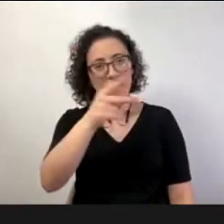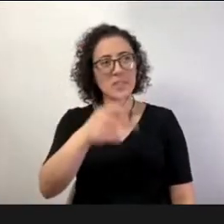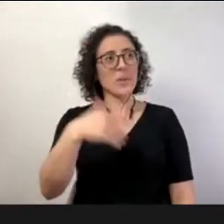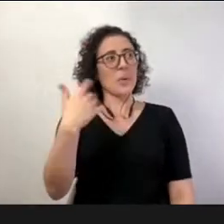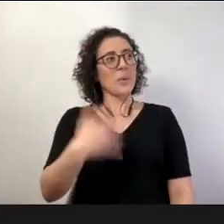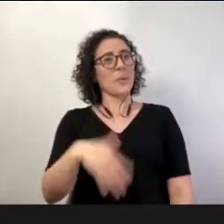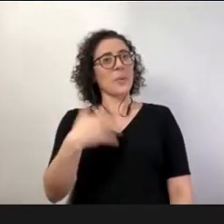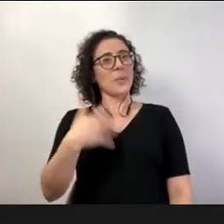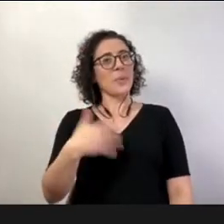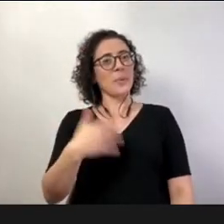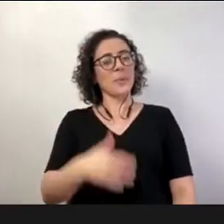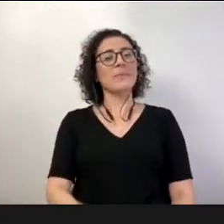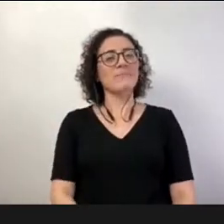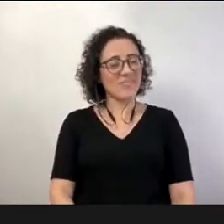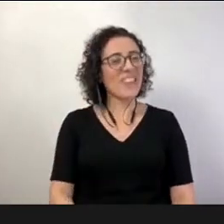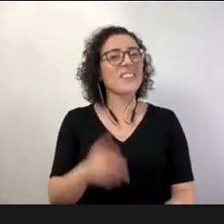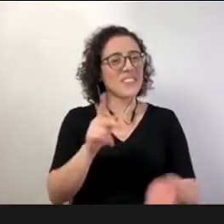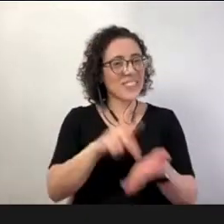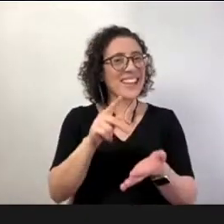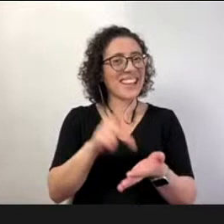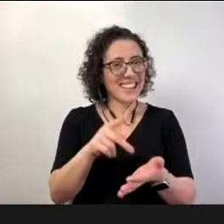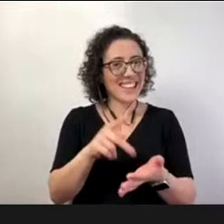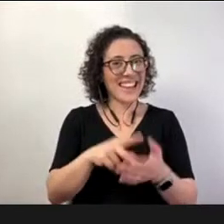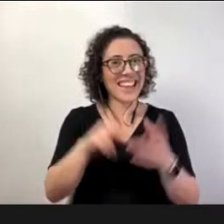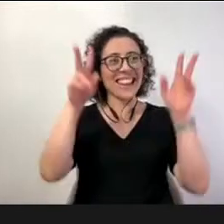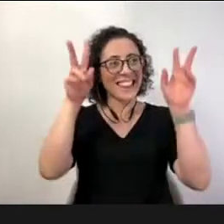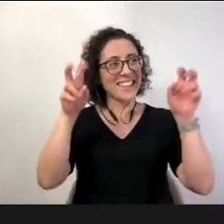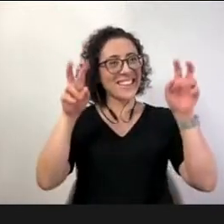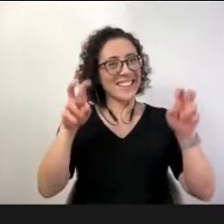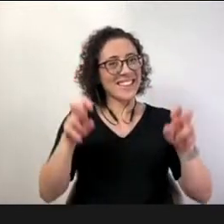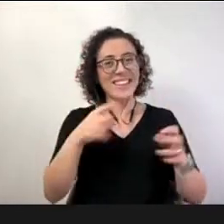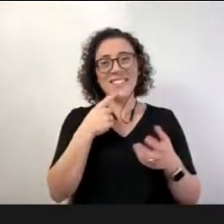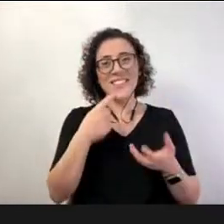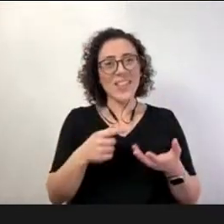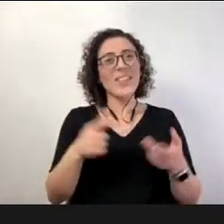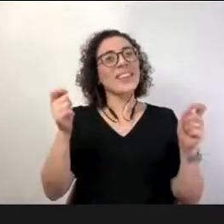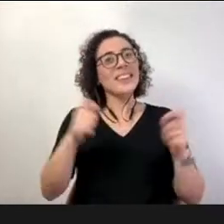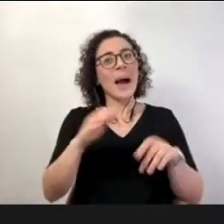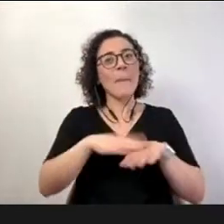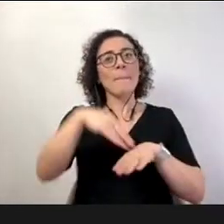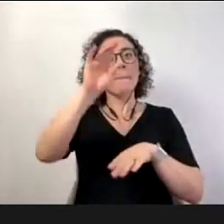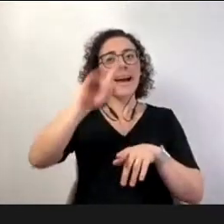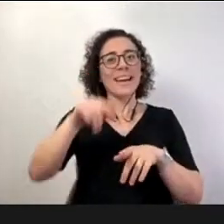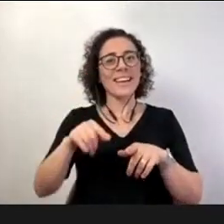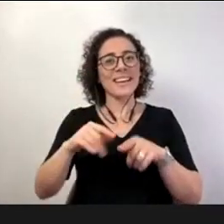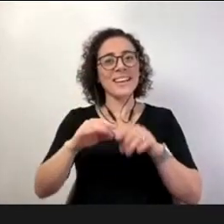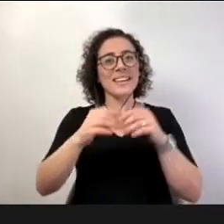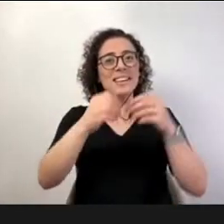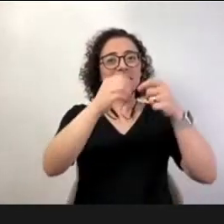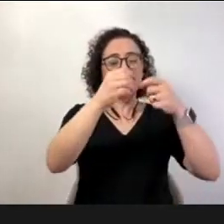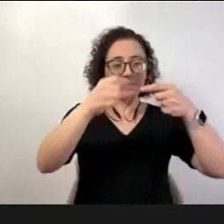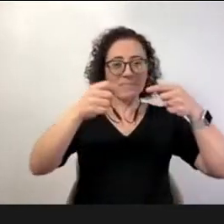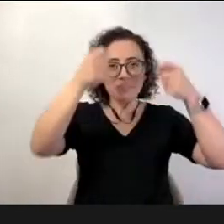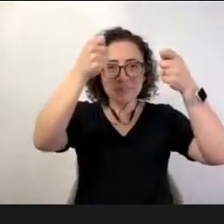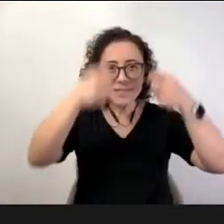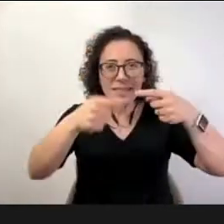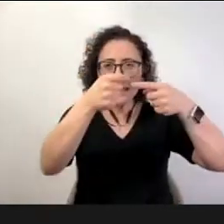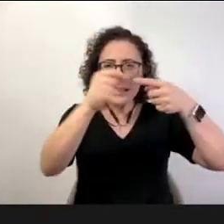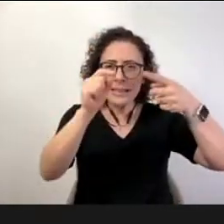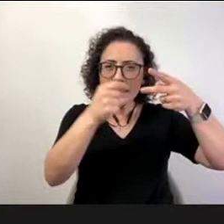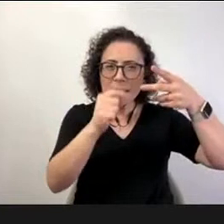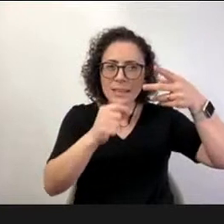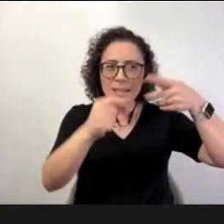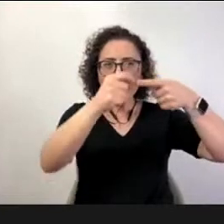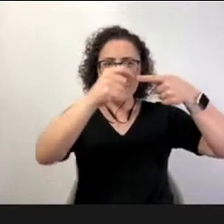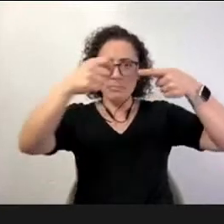mesas redondas por alguns dias muito obrigada mesmo tocou em pontos muito profundos e aí agora eu tenho uma